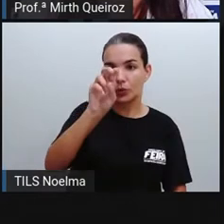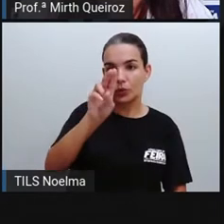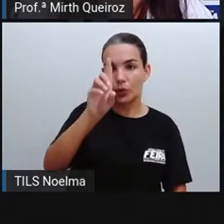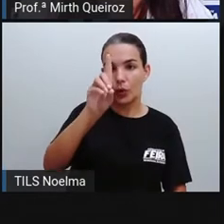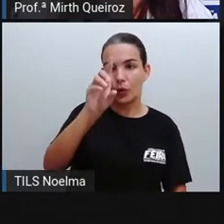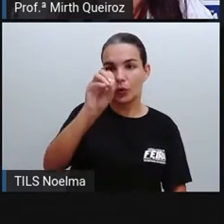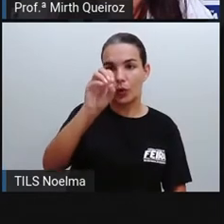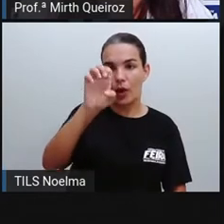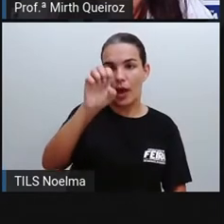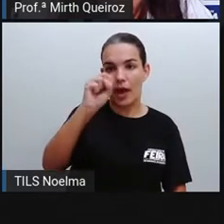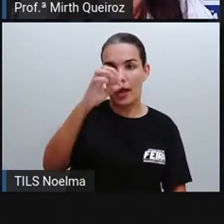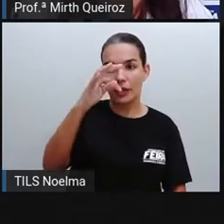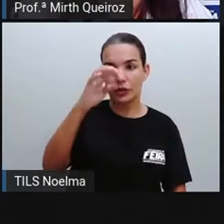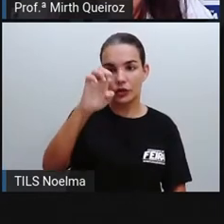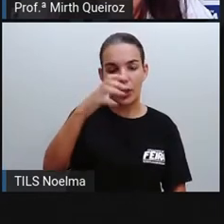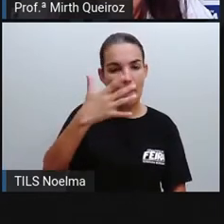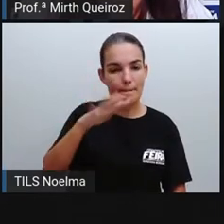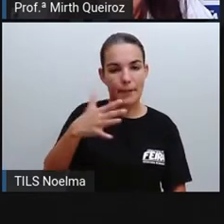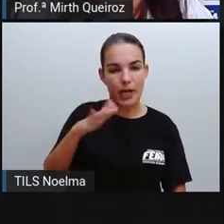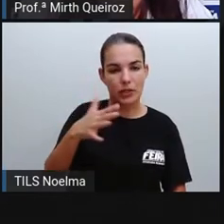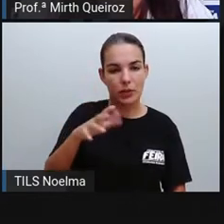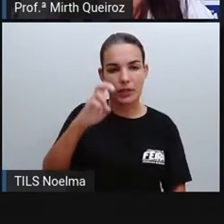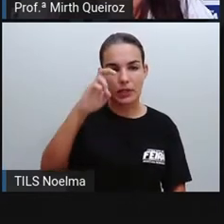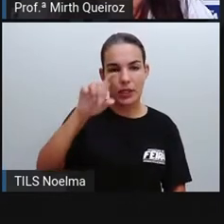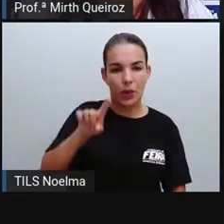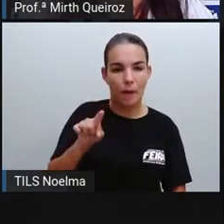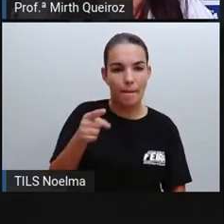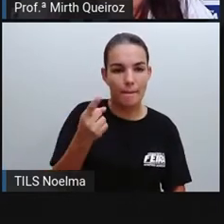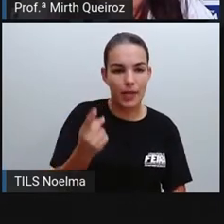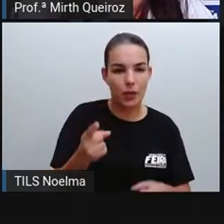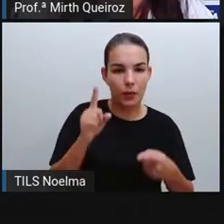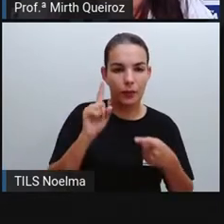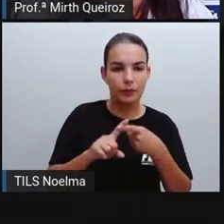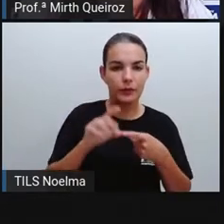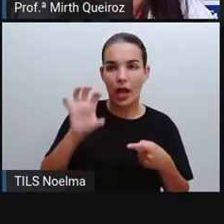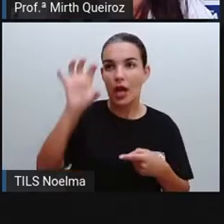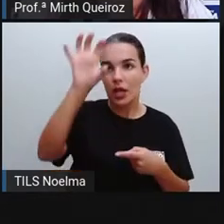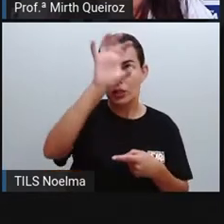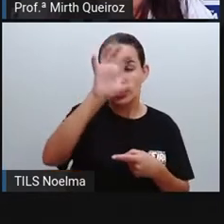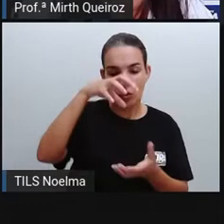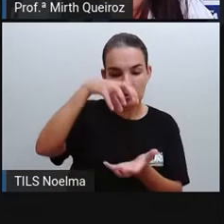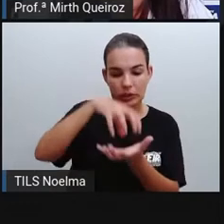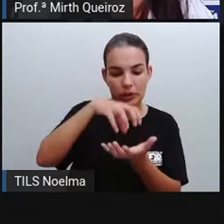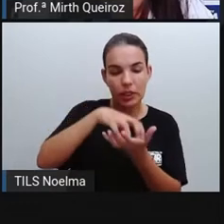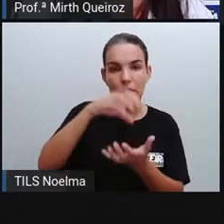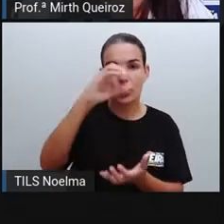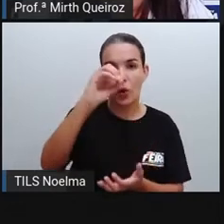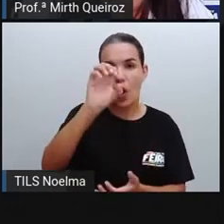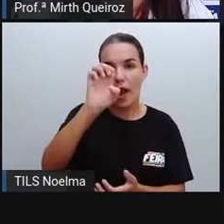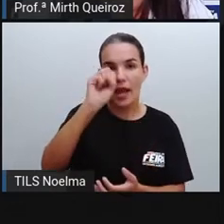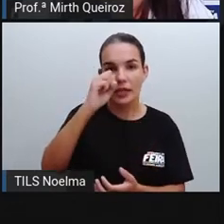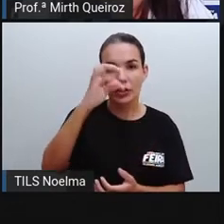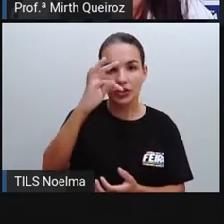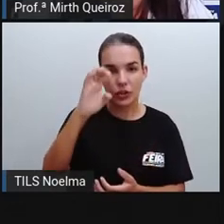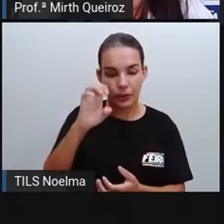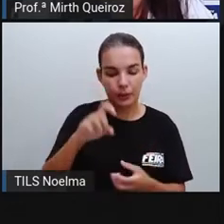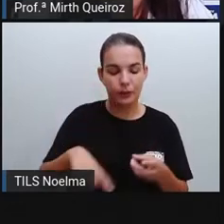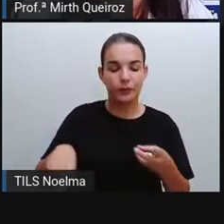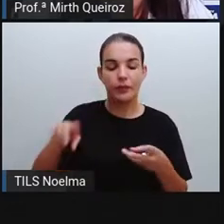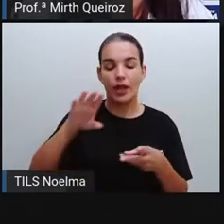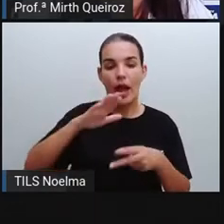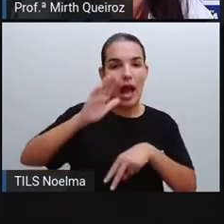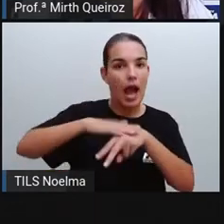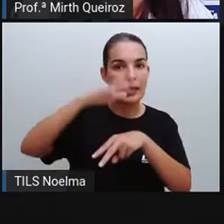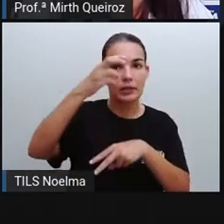com aproximadamente 5 mil. A região centro-oeste, que está acima de